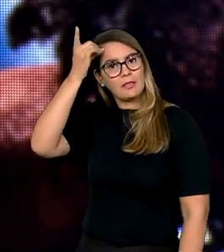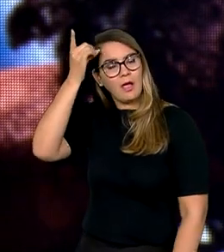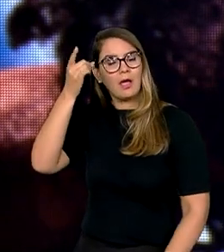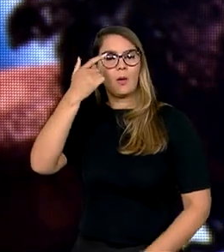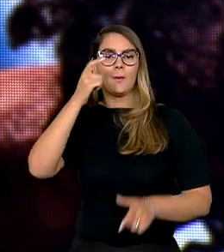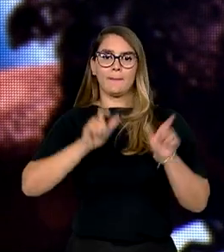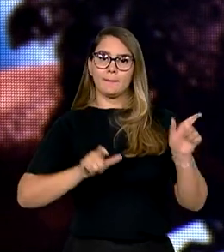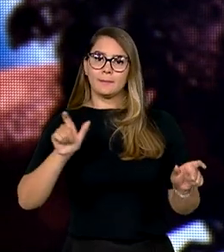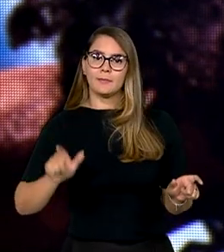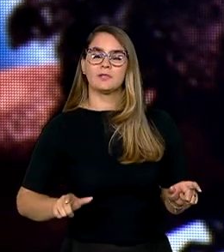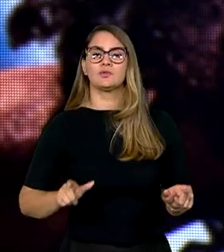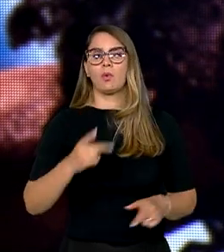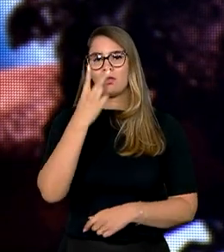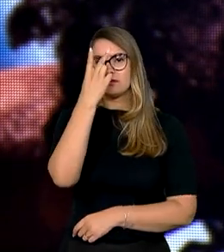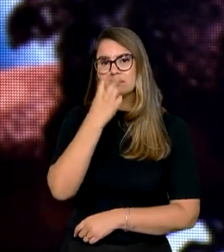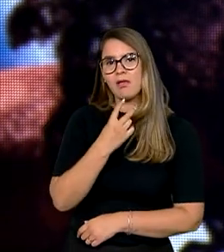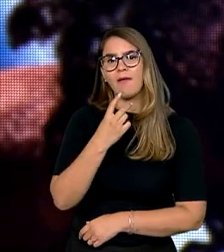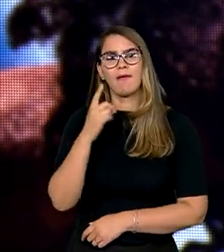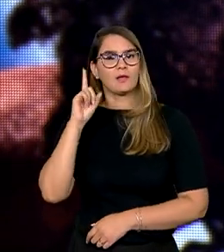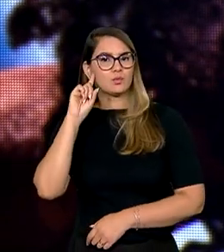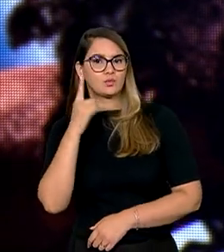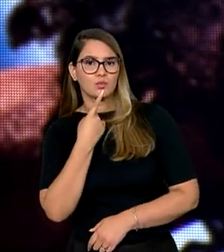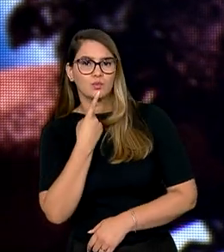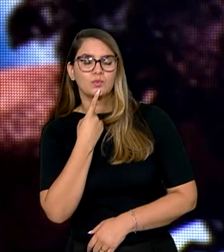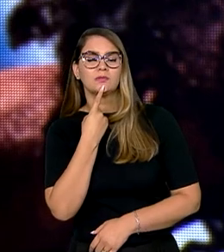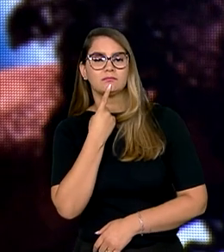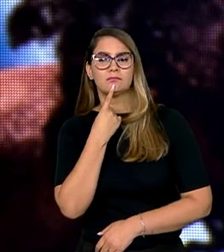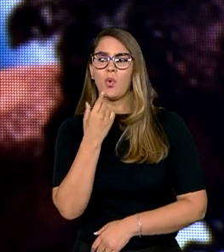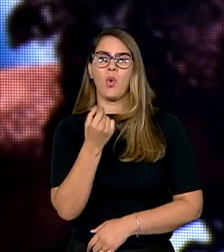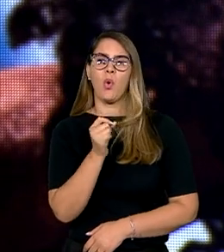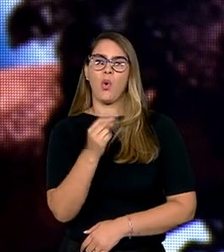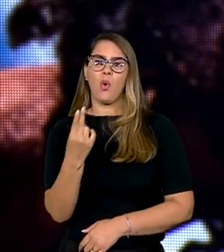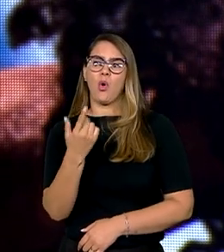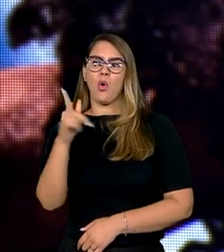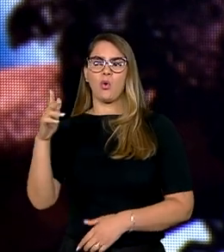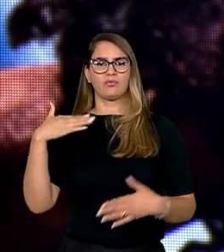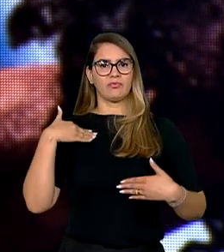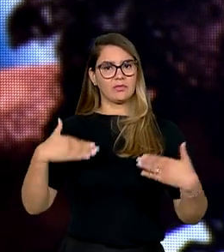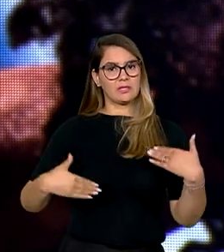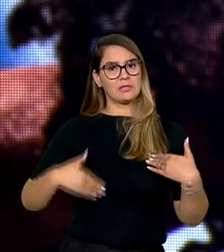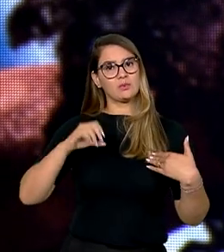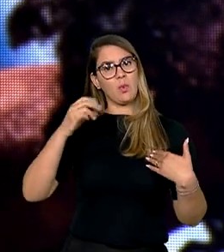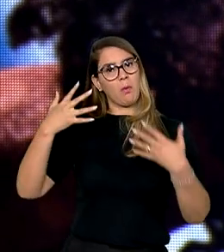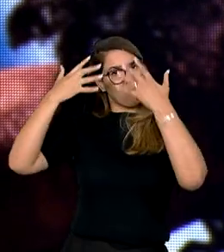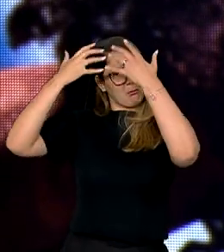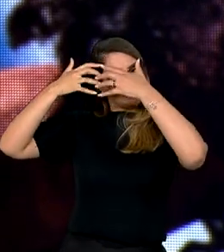as pessoas com deficiência visual, auditiva ou de qualquer outro tipo físico ou mental.